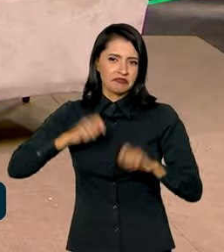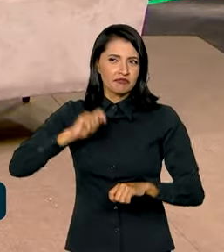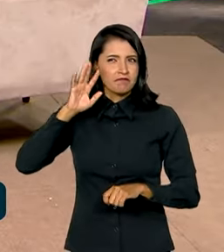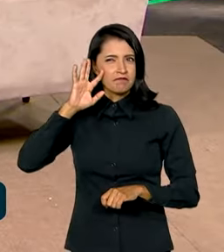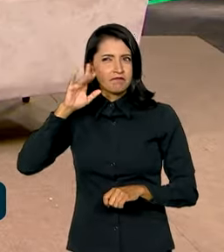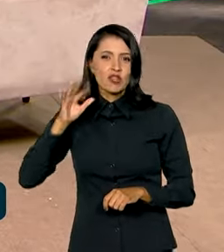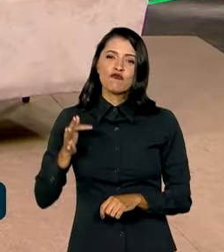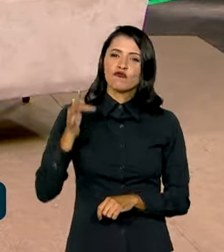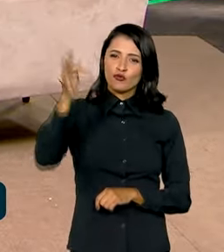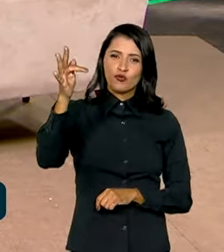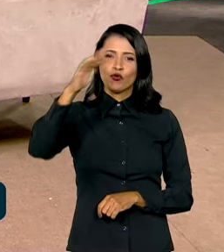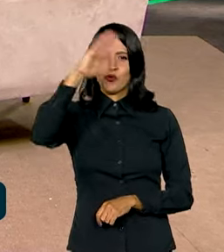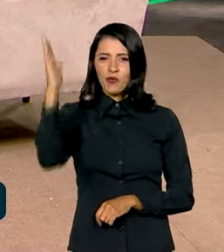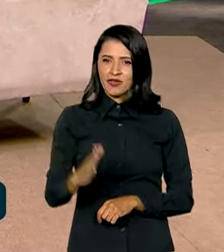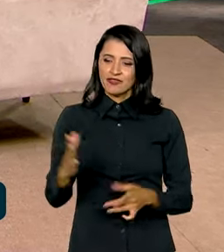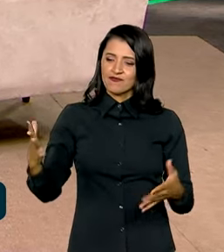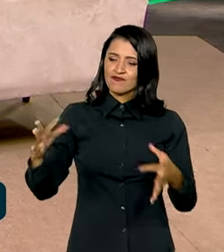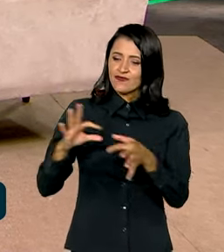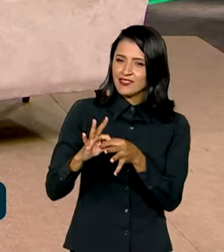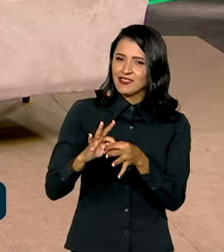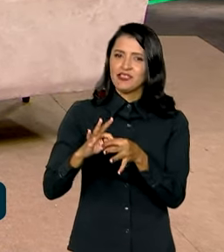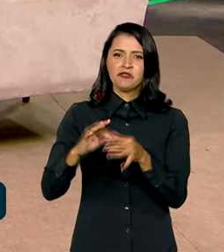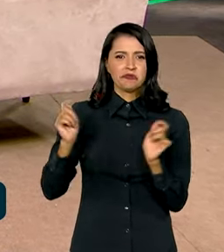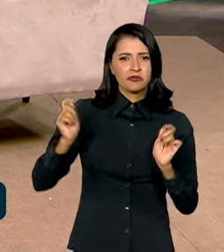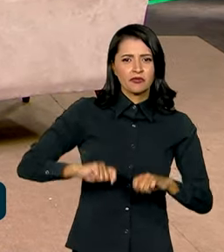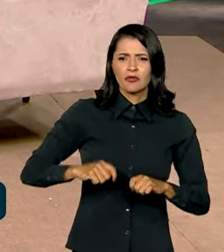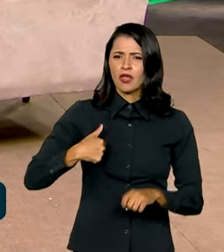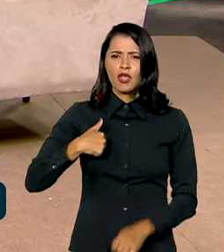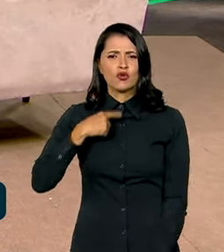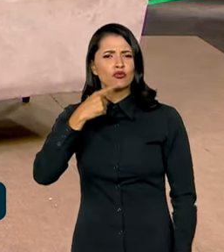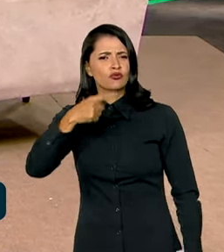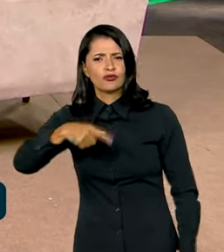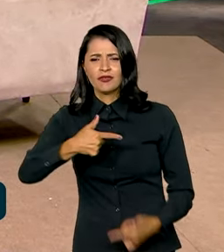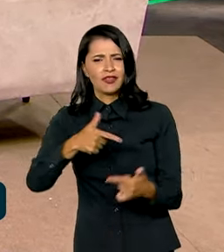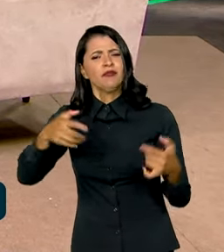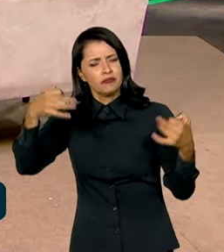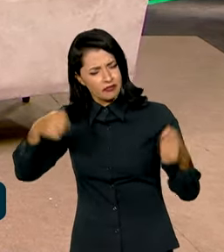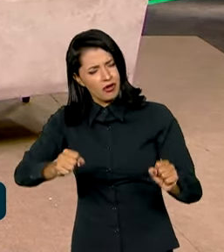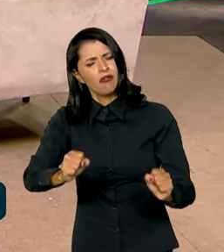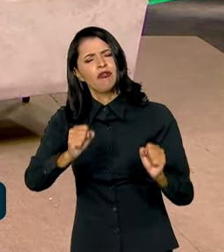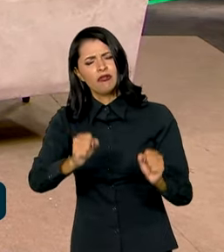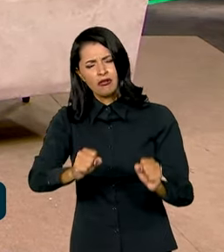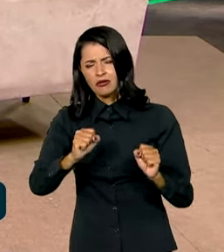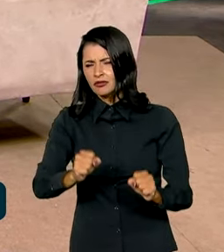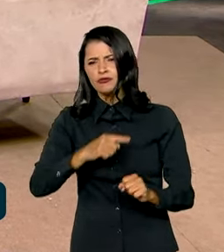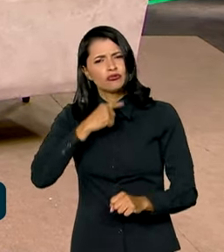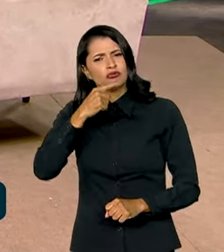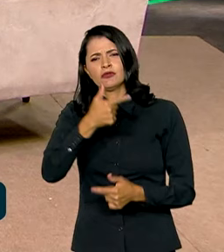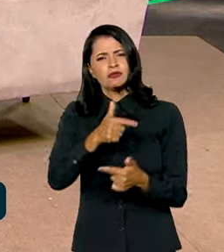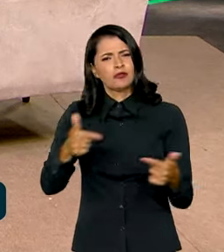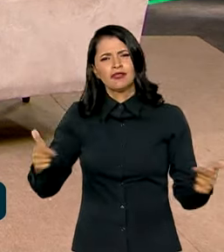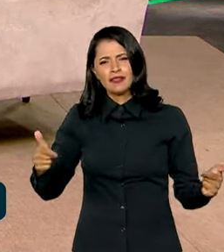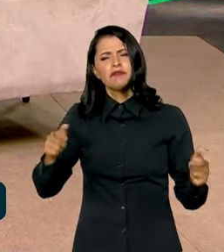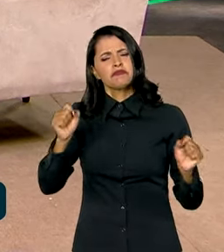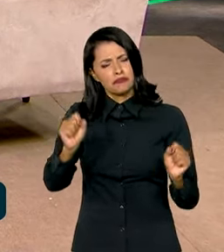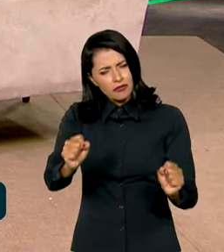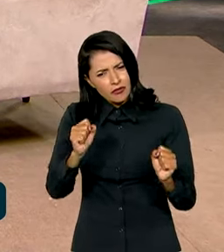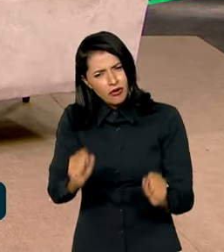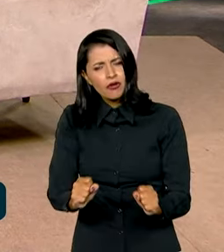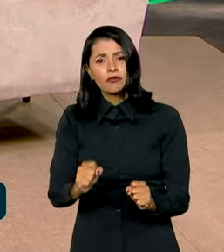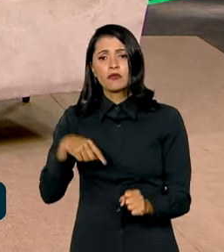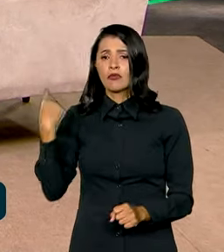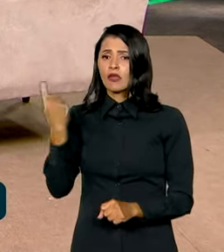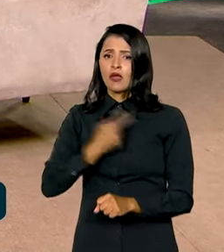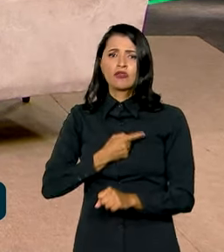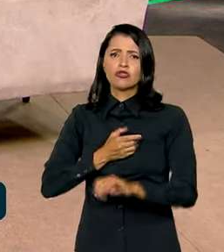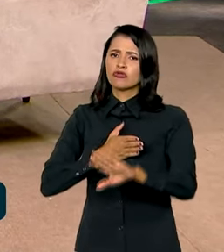um Brasil unido, uma reconciliação de Eu não tenho nenhuma dúvida. Eu não tenho nenhuma dúvida sobre isso. Nós caminhamos